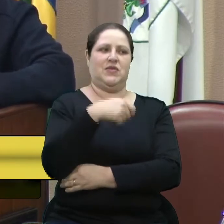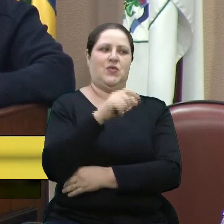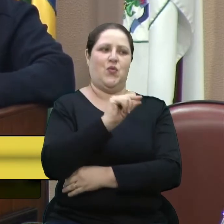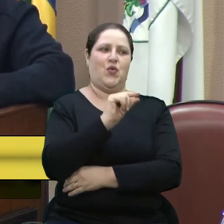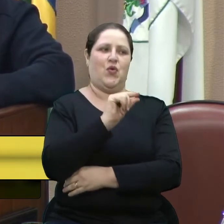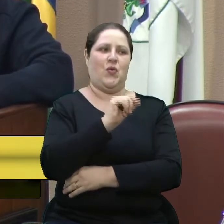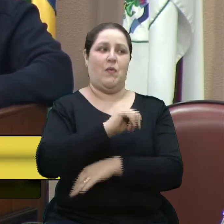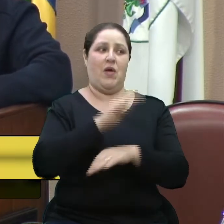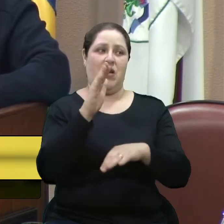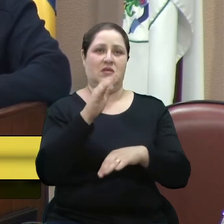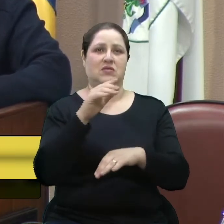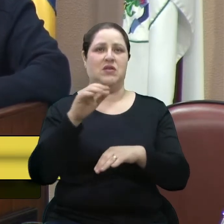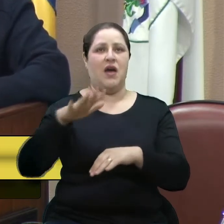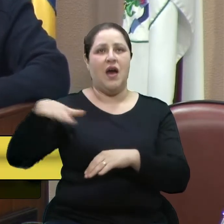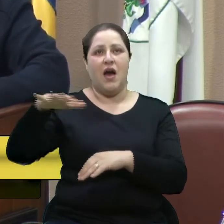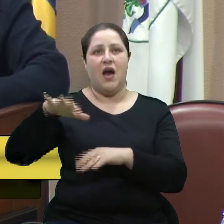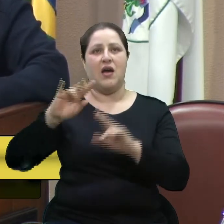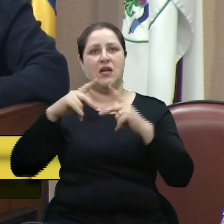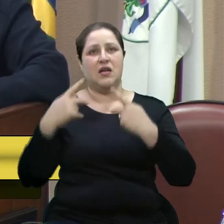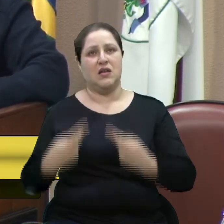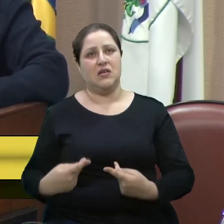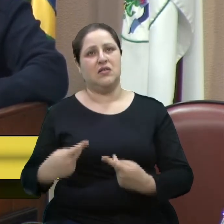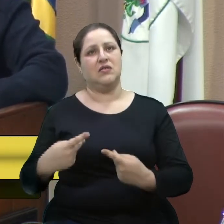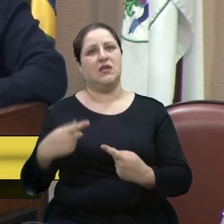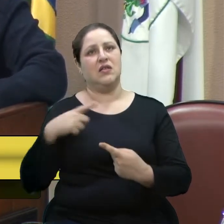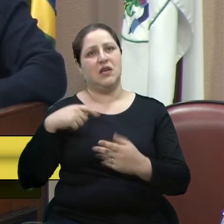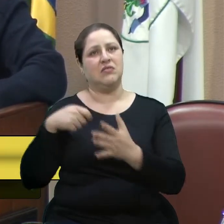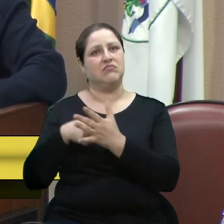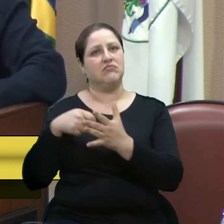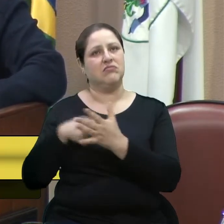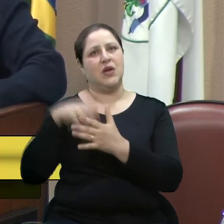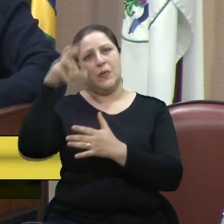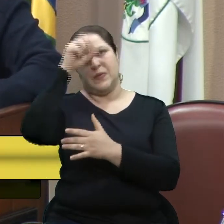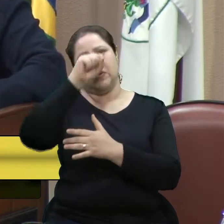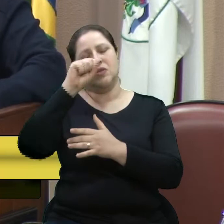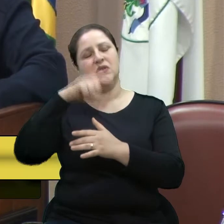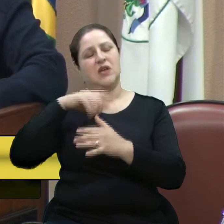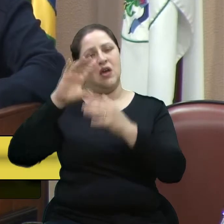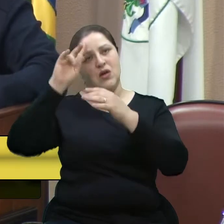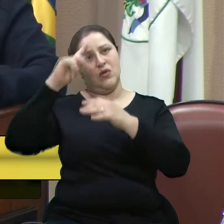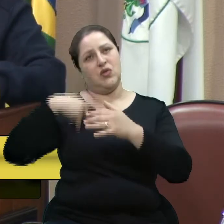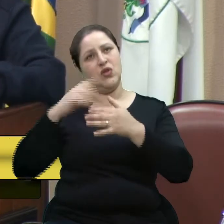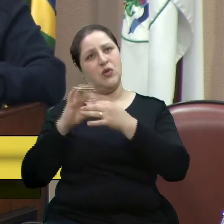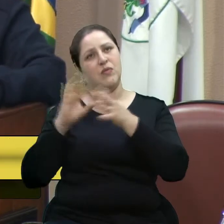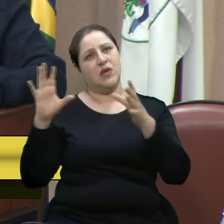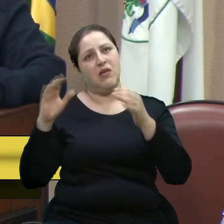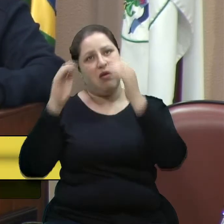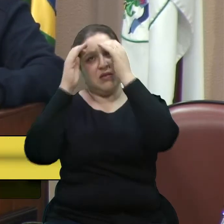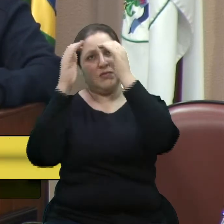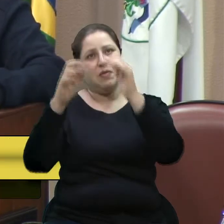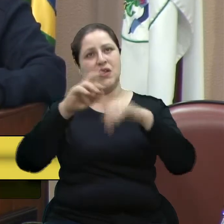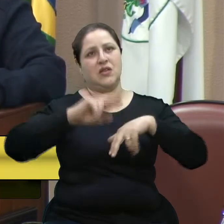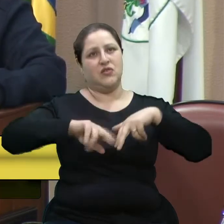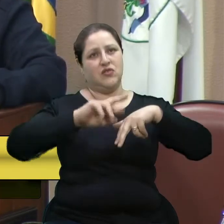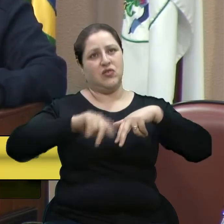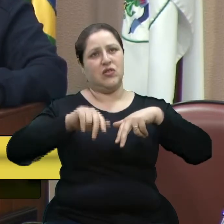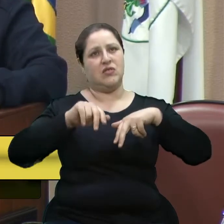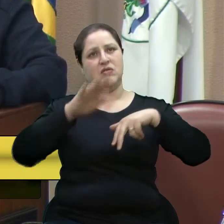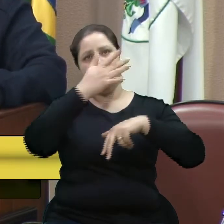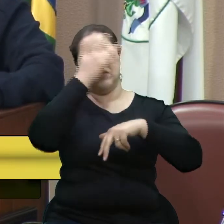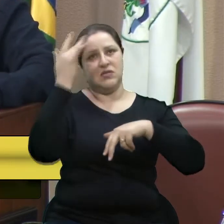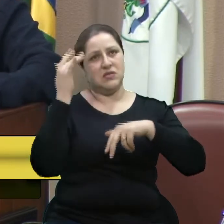nas humanas a gente aprende a ter autonomia, a gente aprende a respeitar o gênero, a gente aprende a respeitar as pessoas,